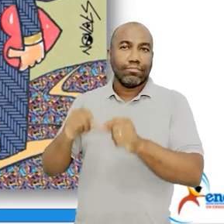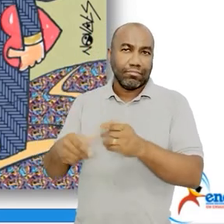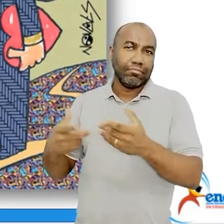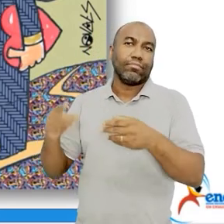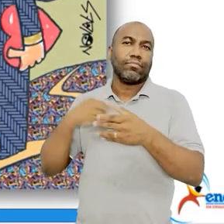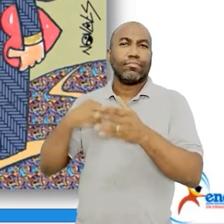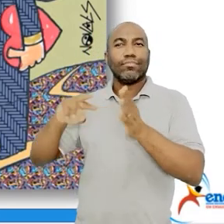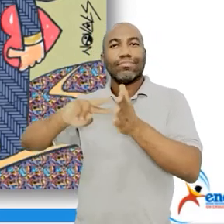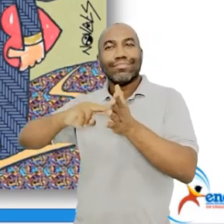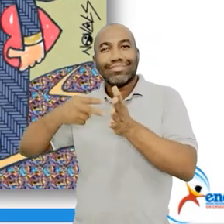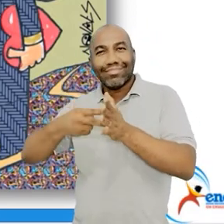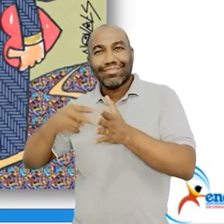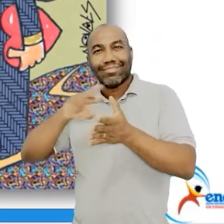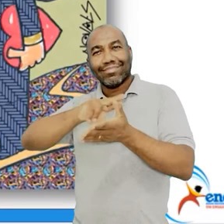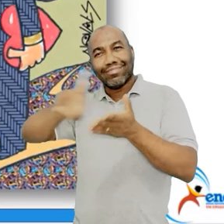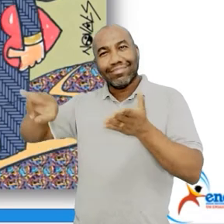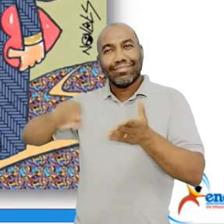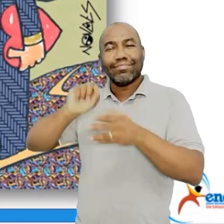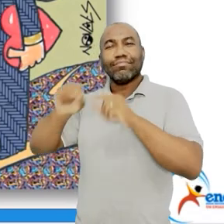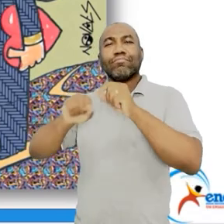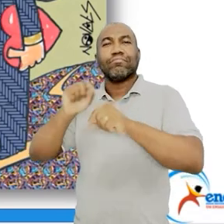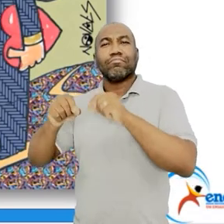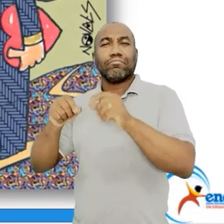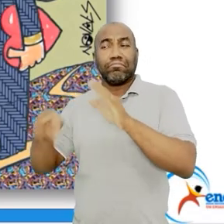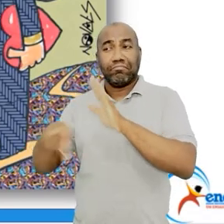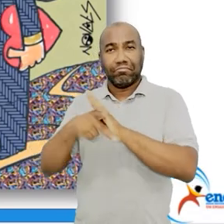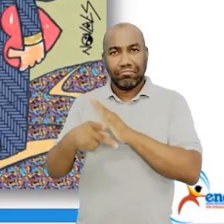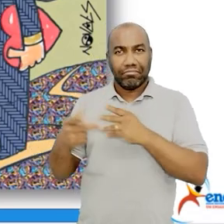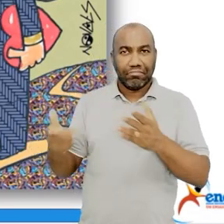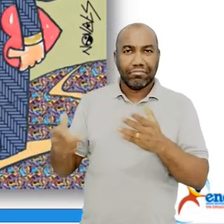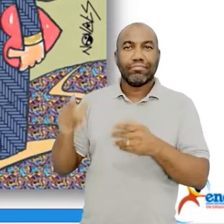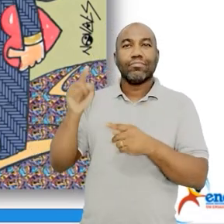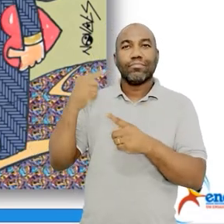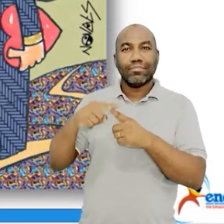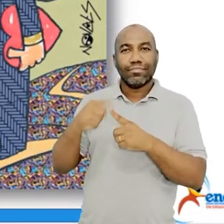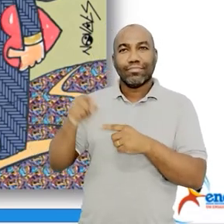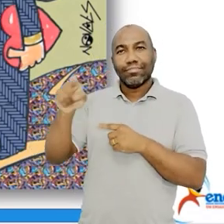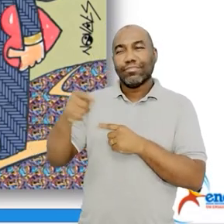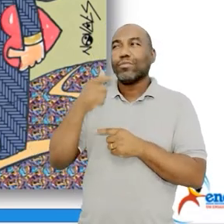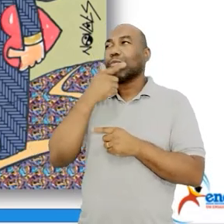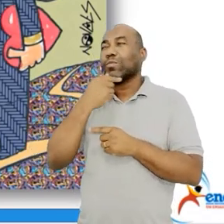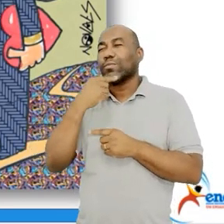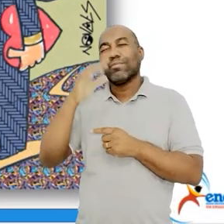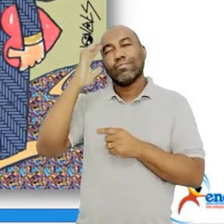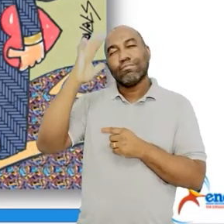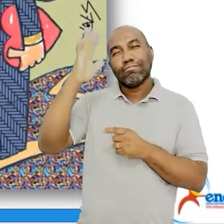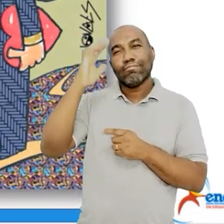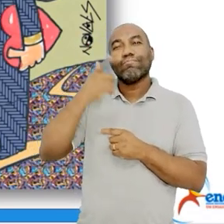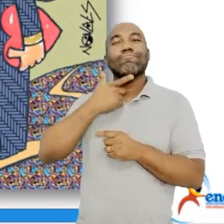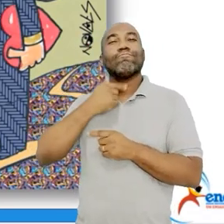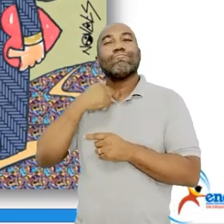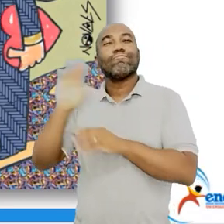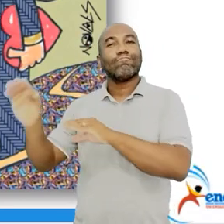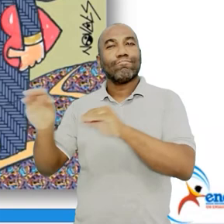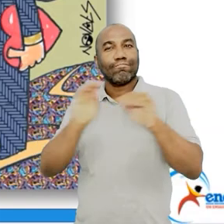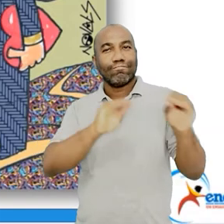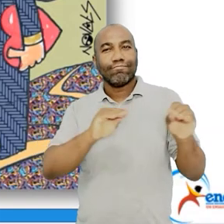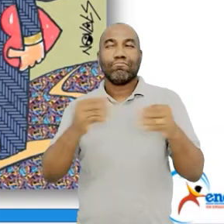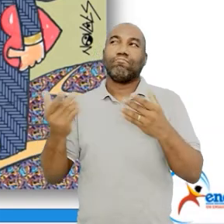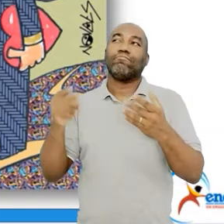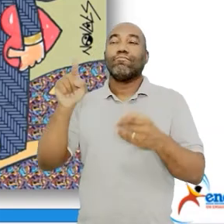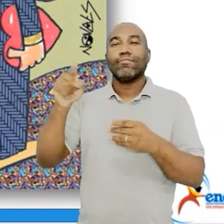além do que aqueles simples versos. Eu tenho tanto um desejo de mudança, como uma vontade de